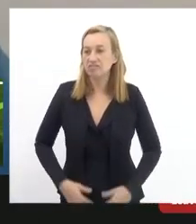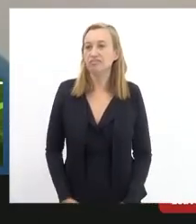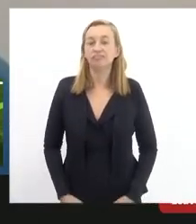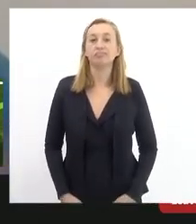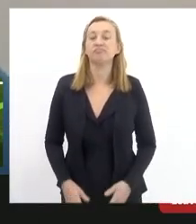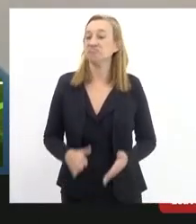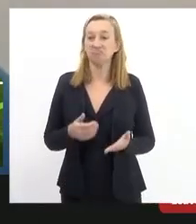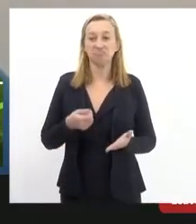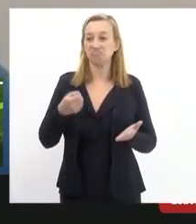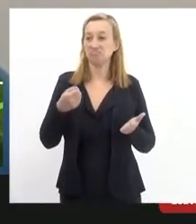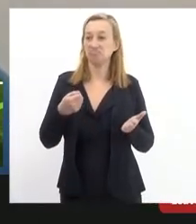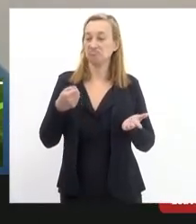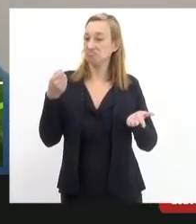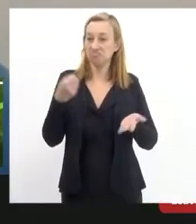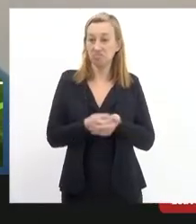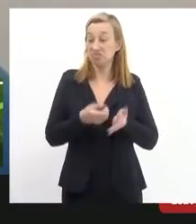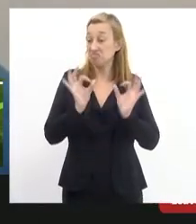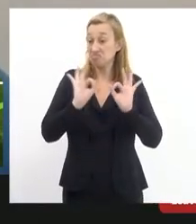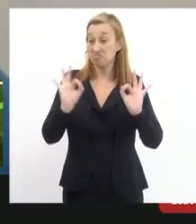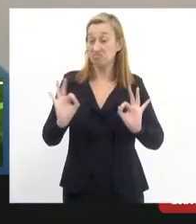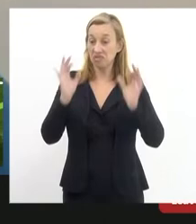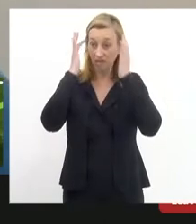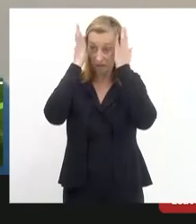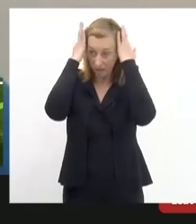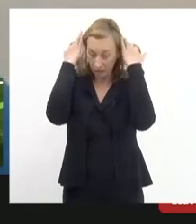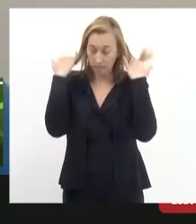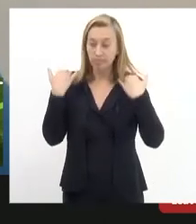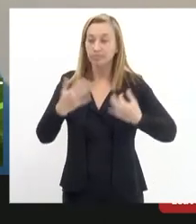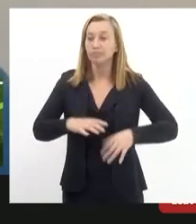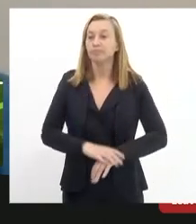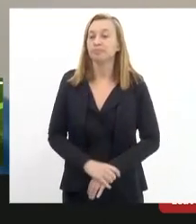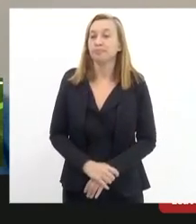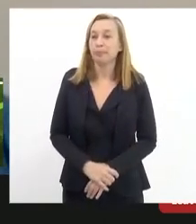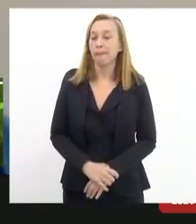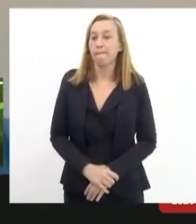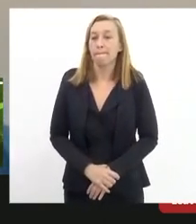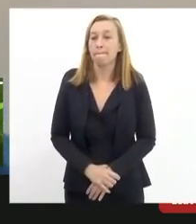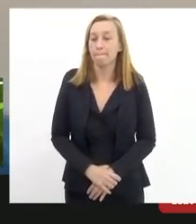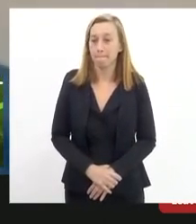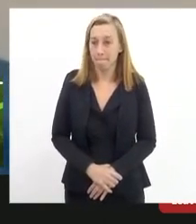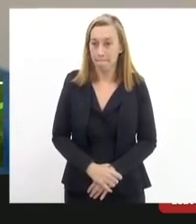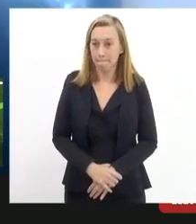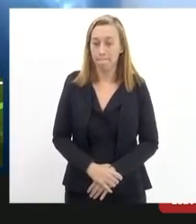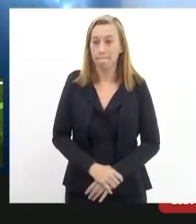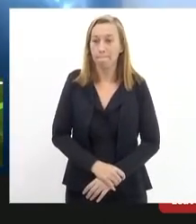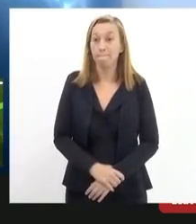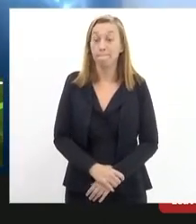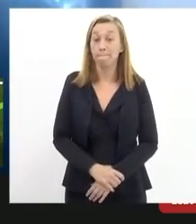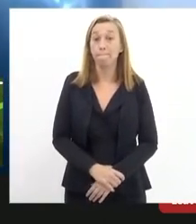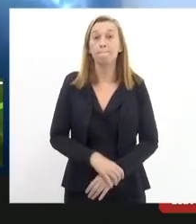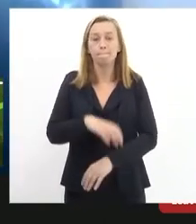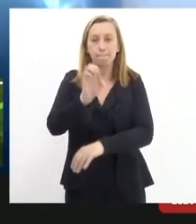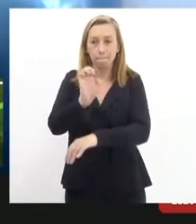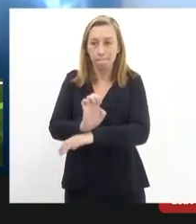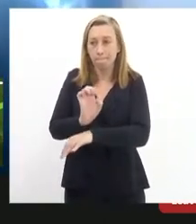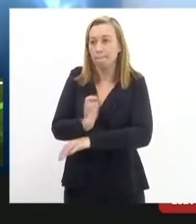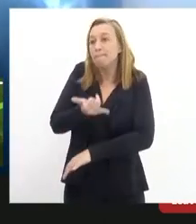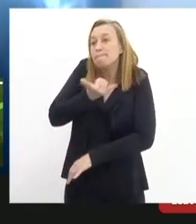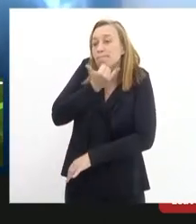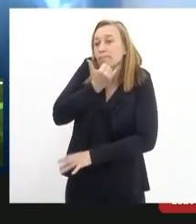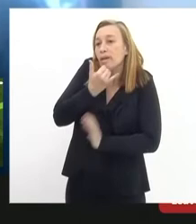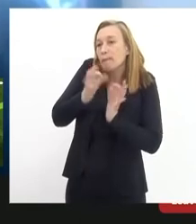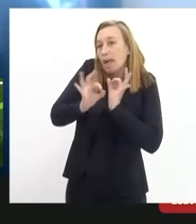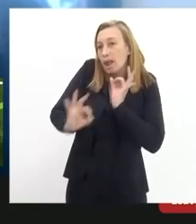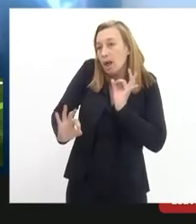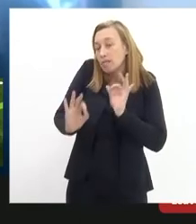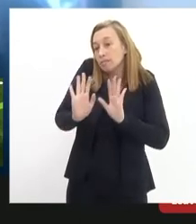e não há nenhuma iniciativa por parte do Estado de sinalizar o que está sendo feito é isso é isso desculpa me alongar o que